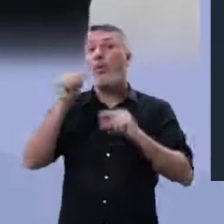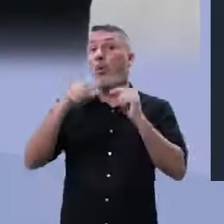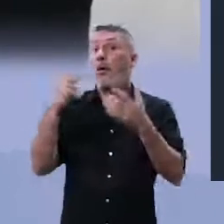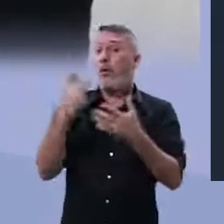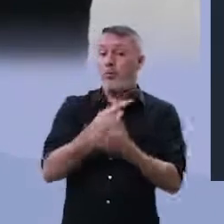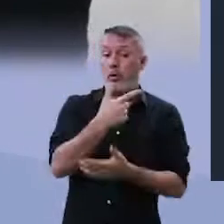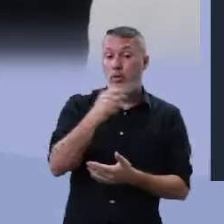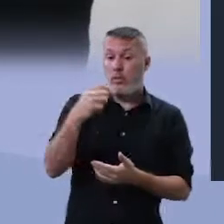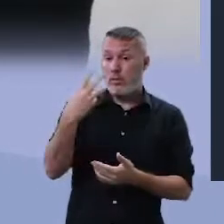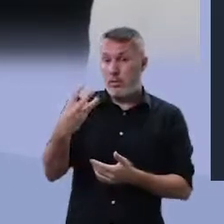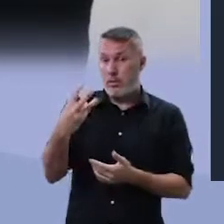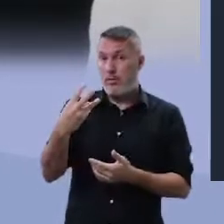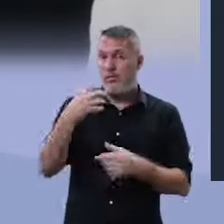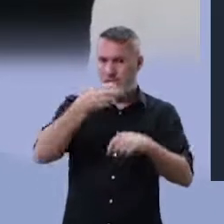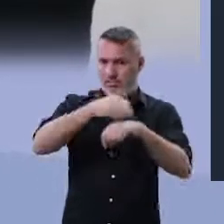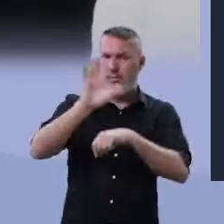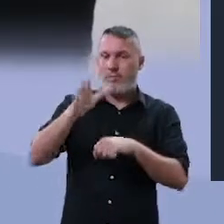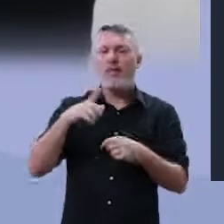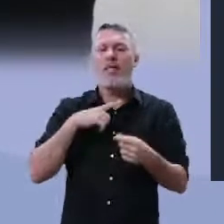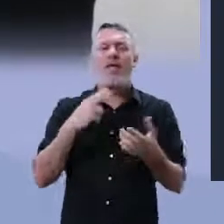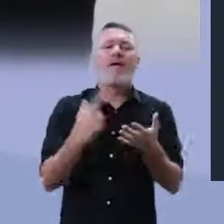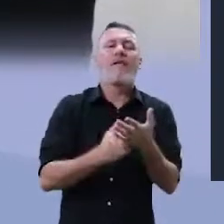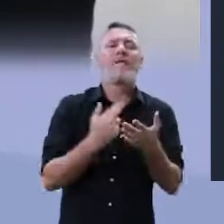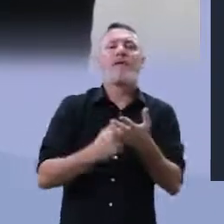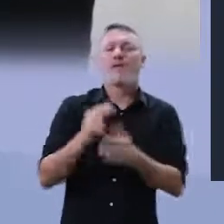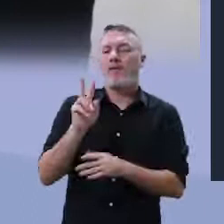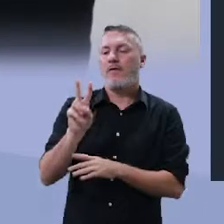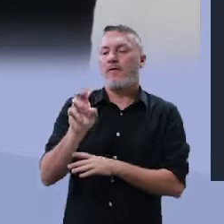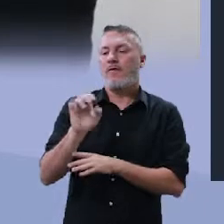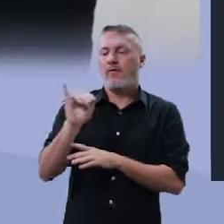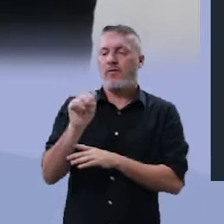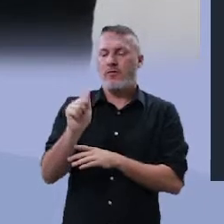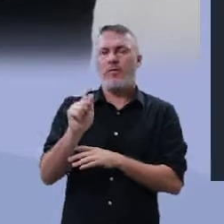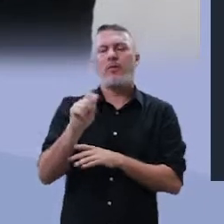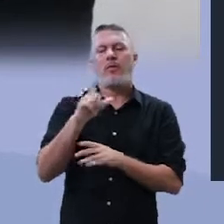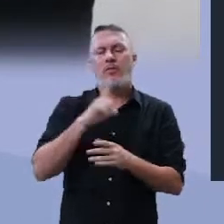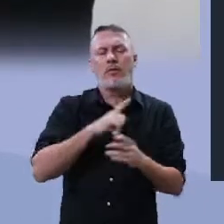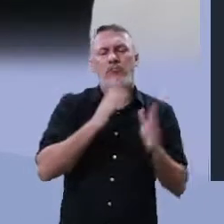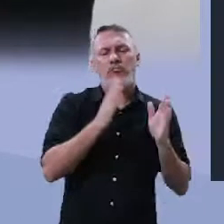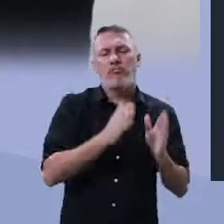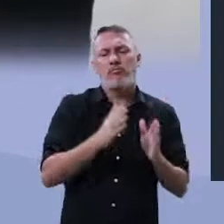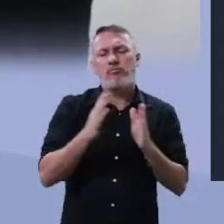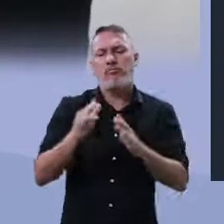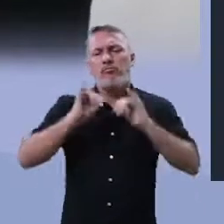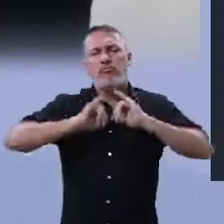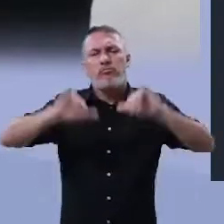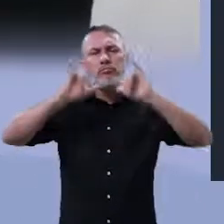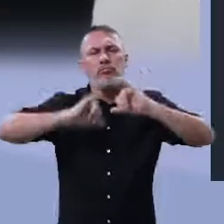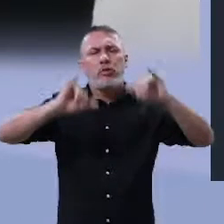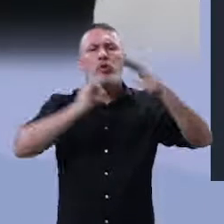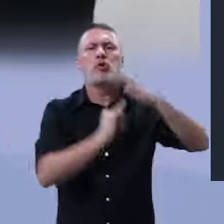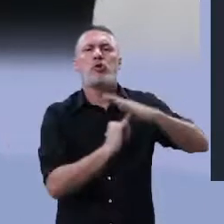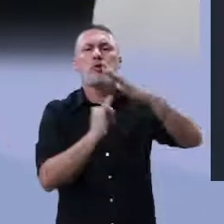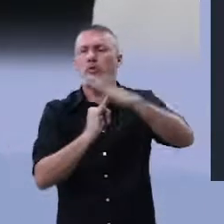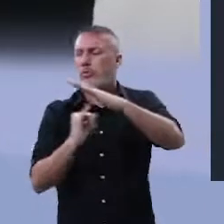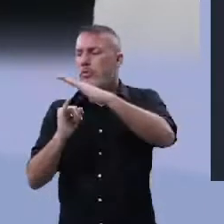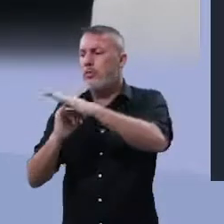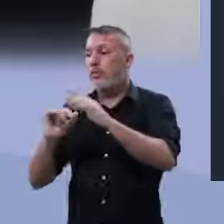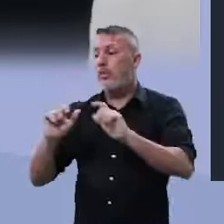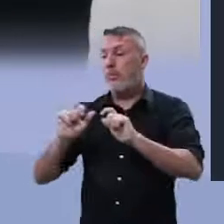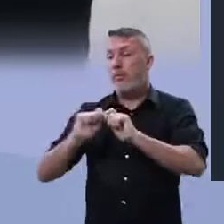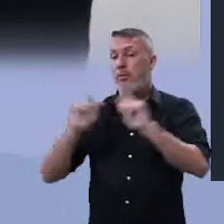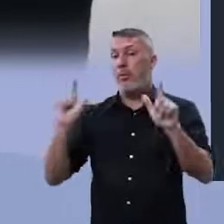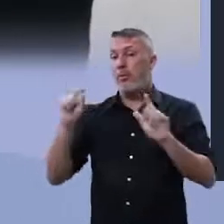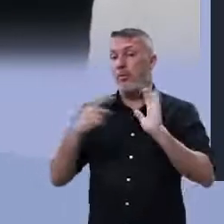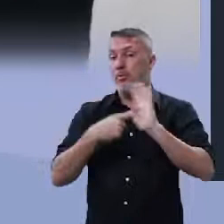assunto aqui comentamos. A revista Veja lançou uma série de propagandas institucionais. Esta